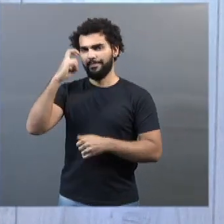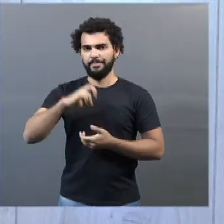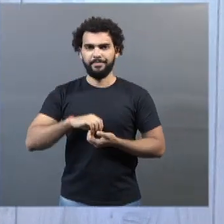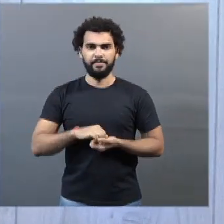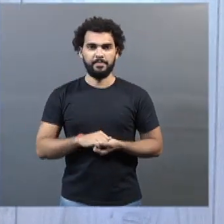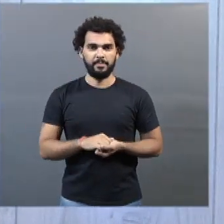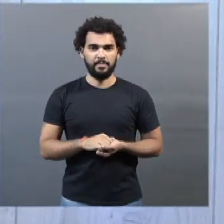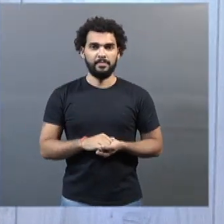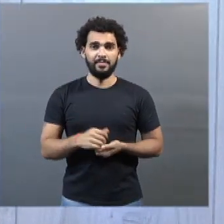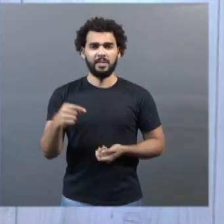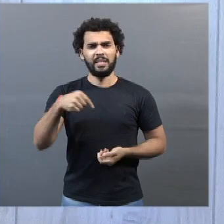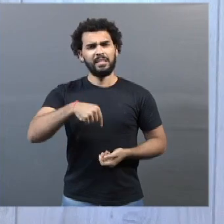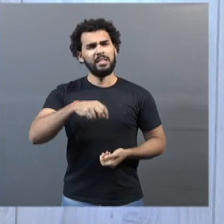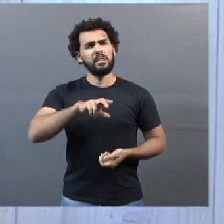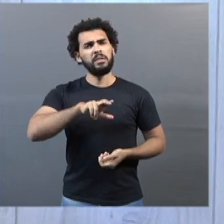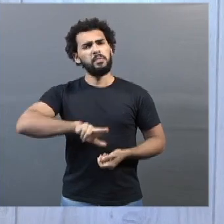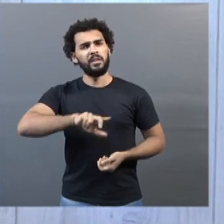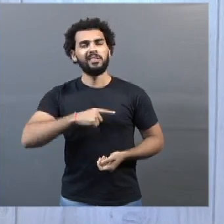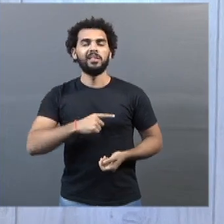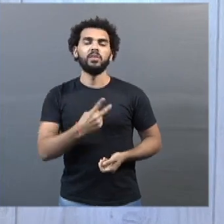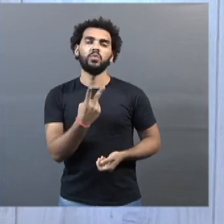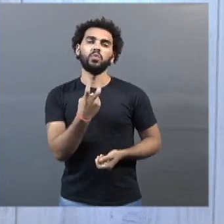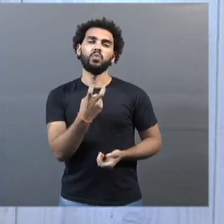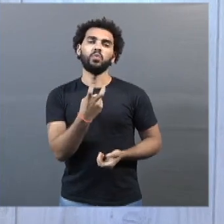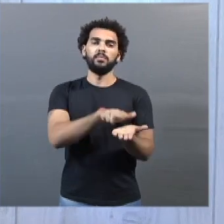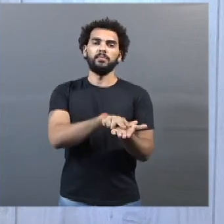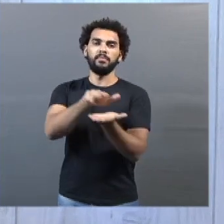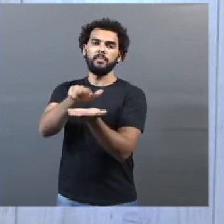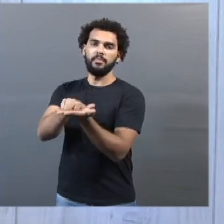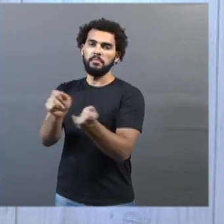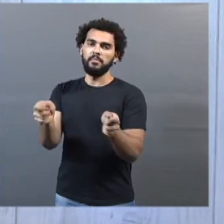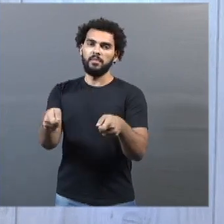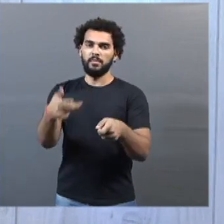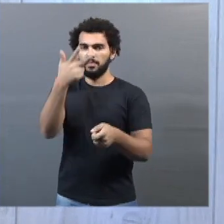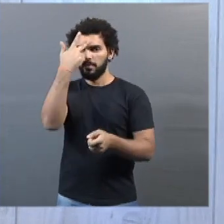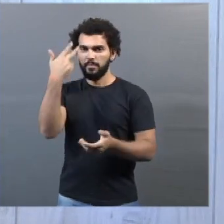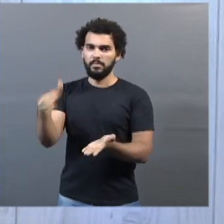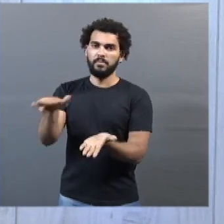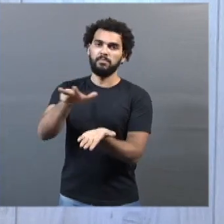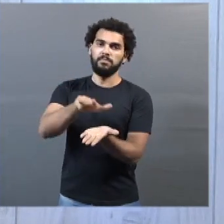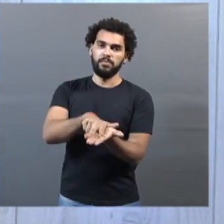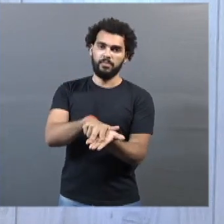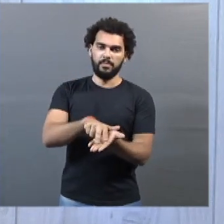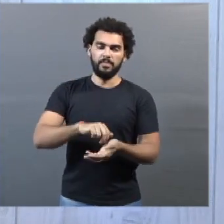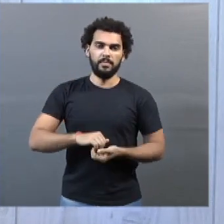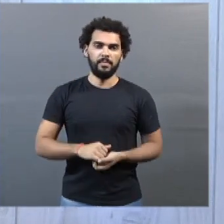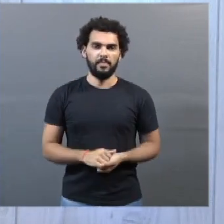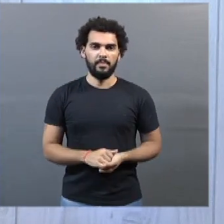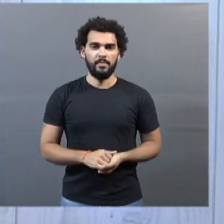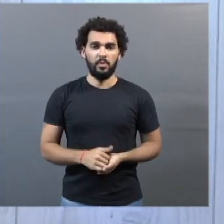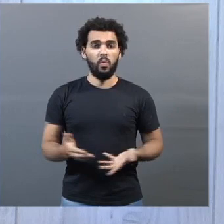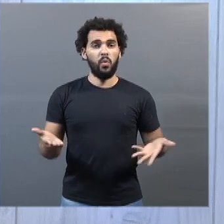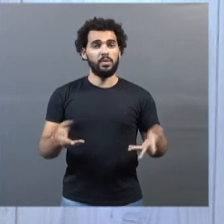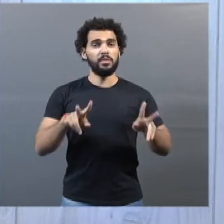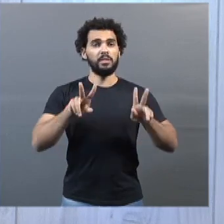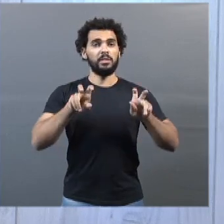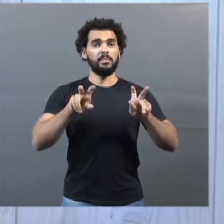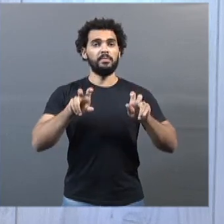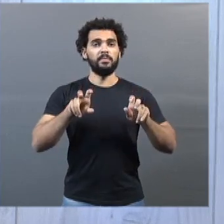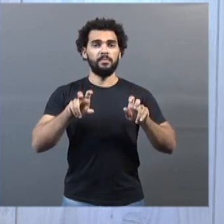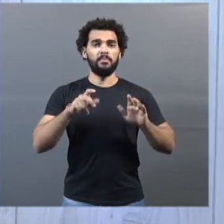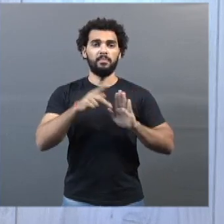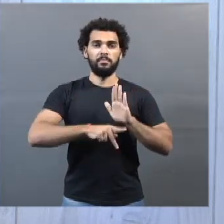dois leitos de UTI disponíveis na rede pública municipal. Hoje também vamos falar sobre o programa Minas